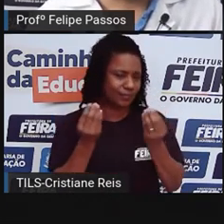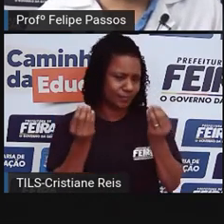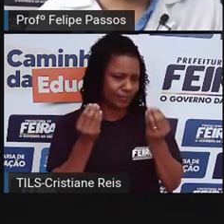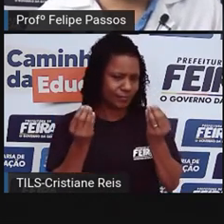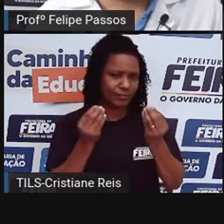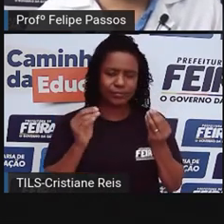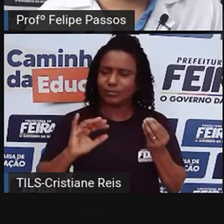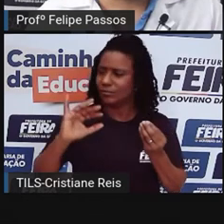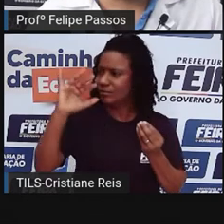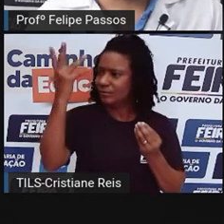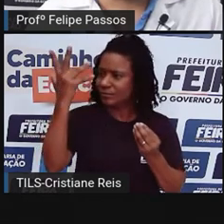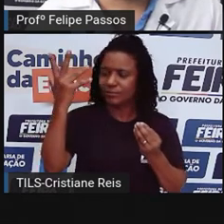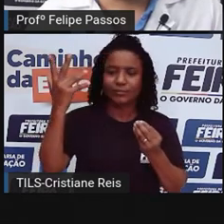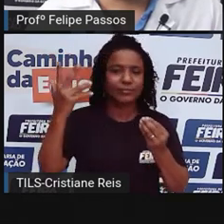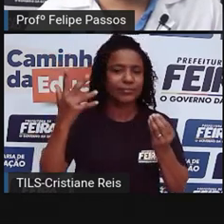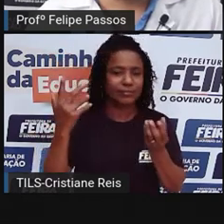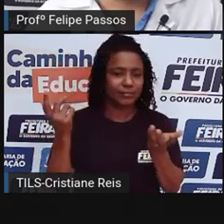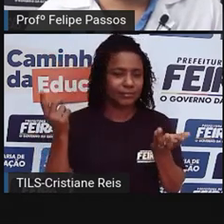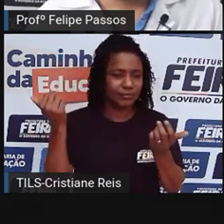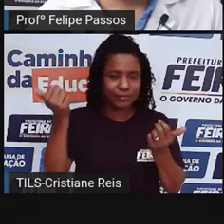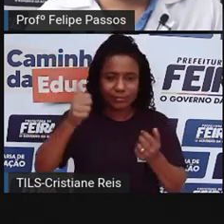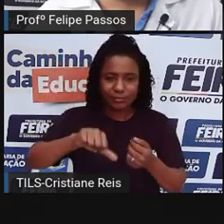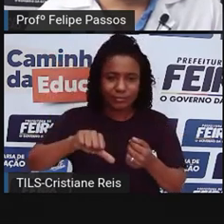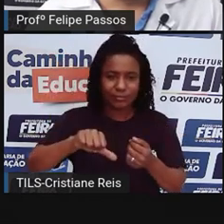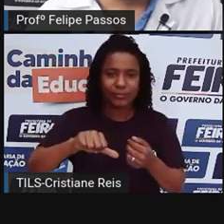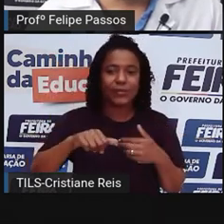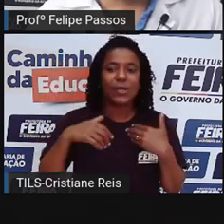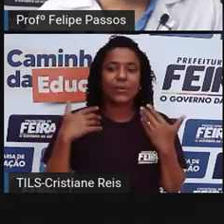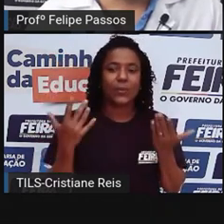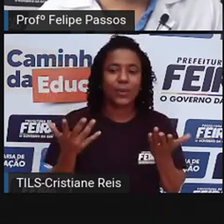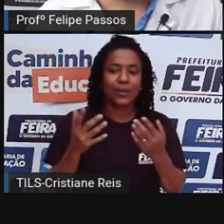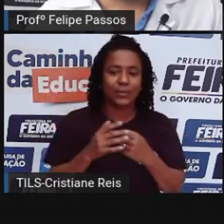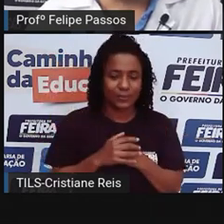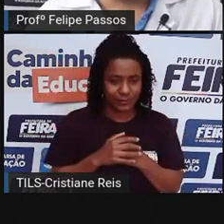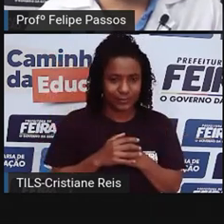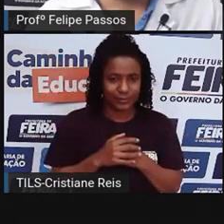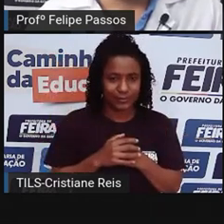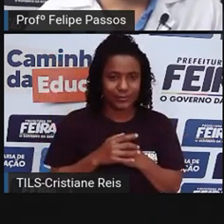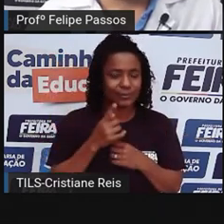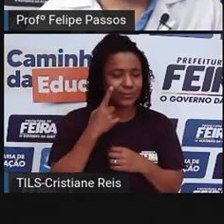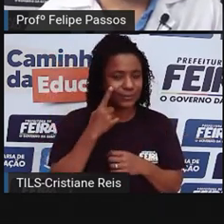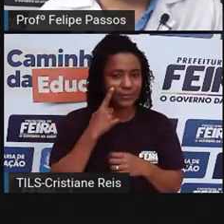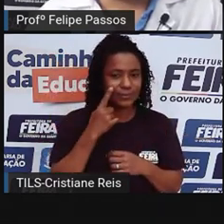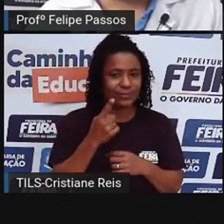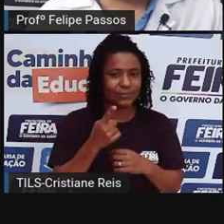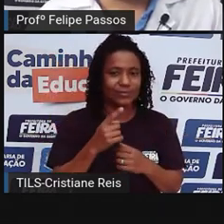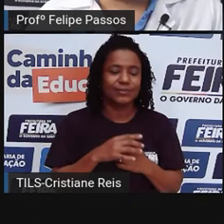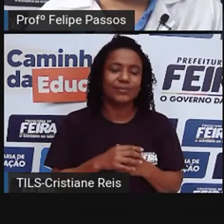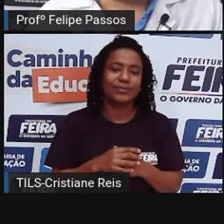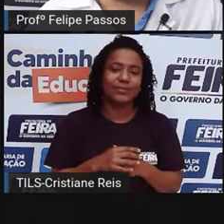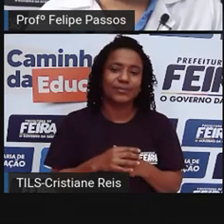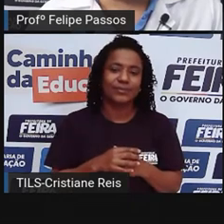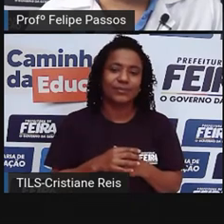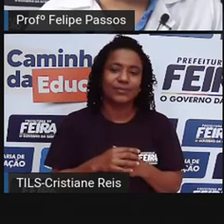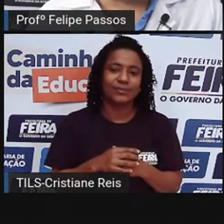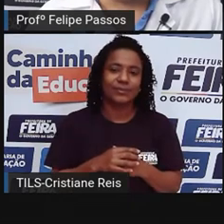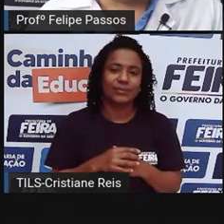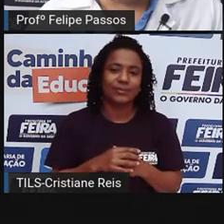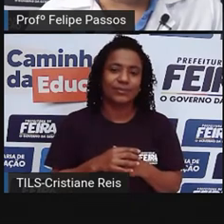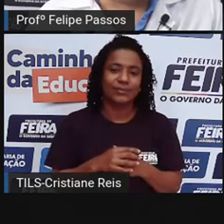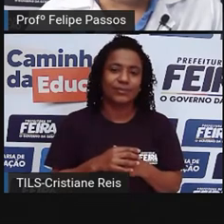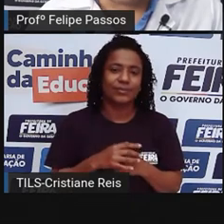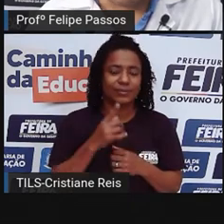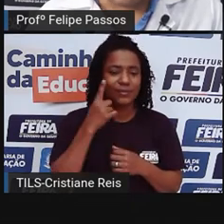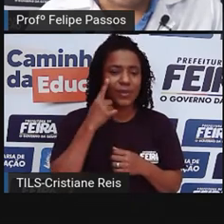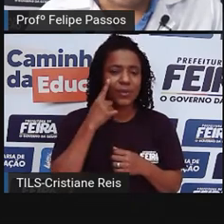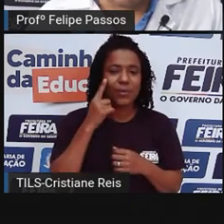acidentes, dos acidentes mais comuns no trânsito brasileiro. E aqui, vamos ver quais são